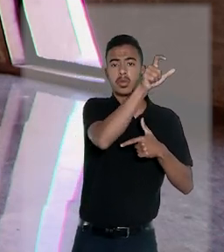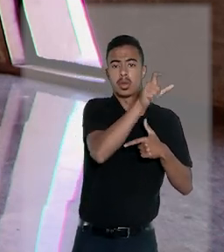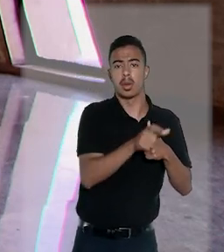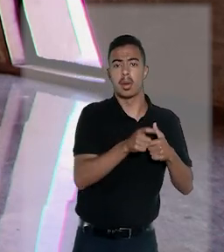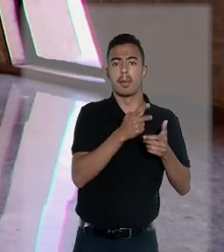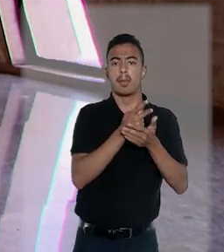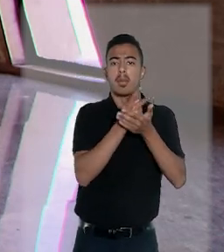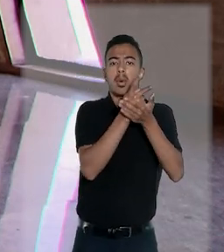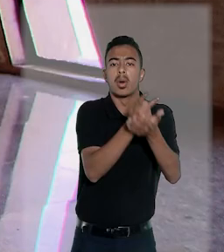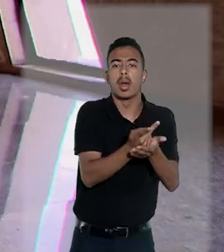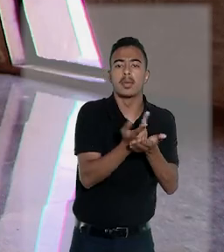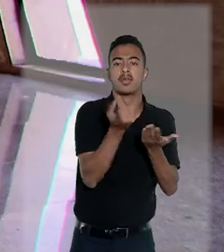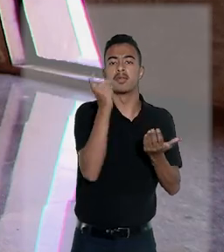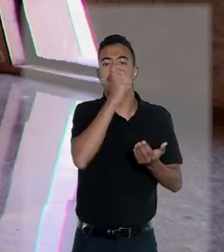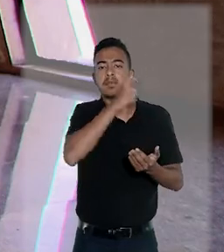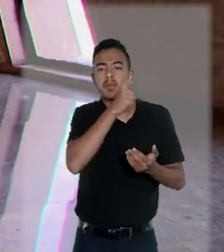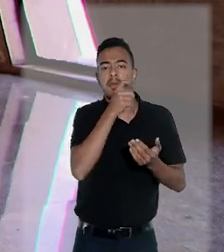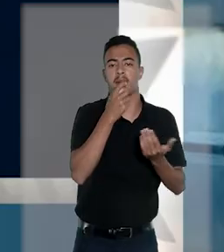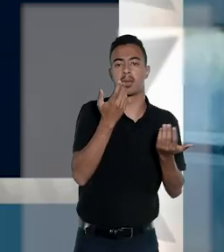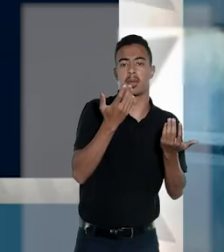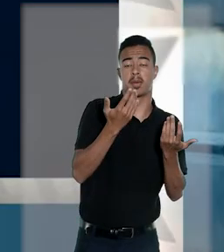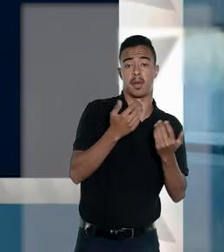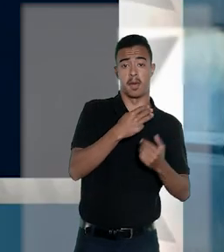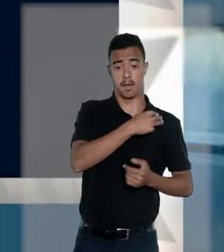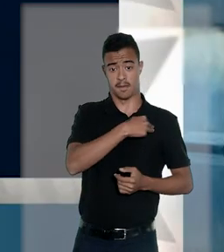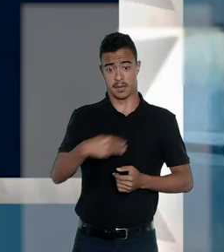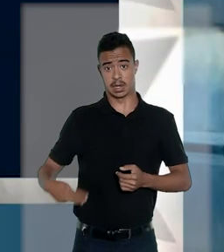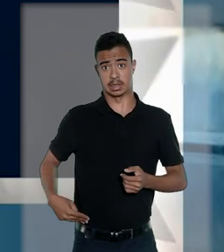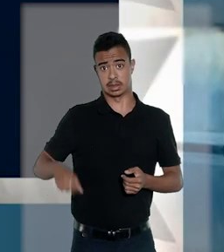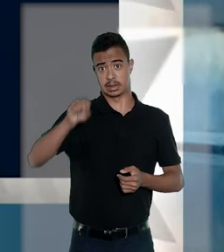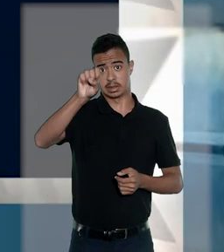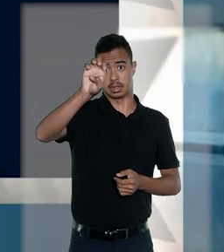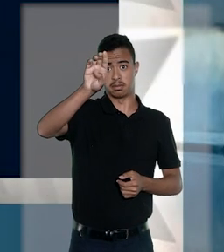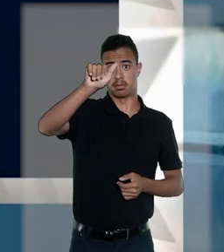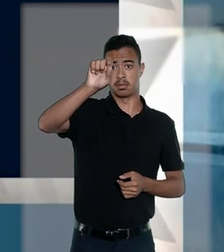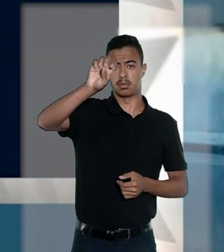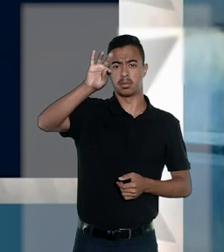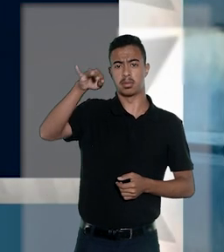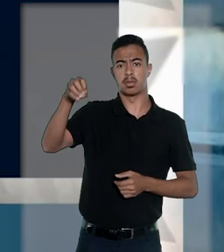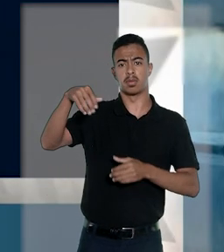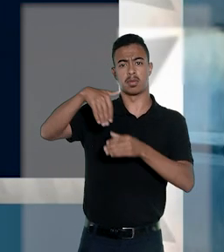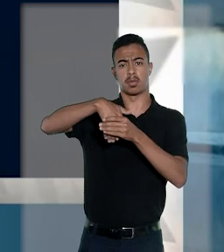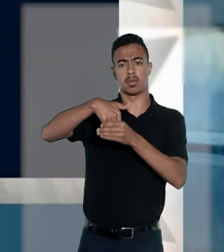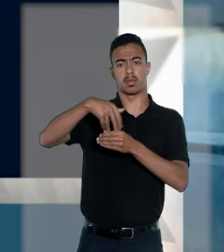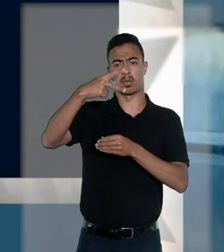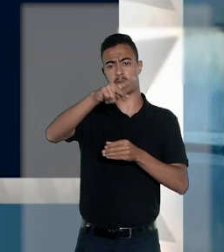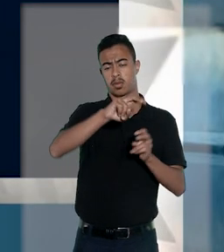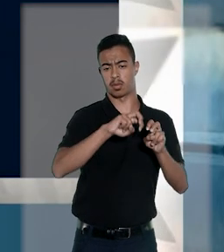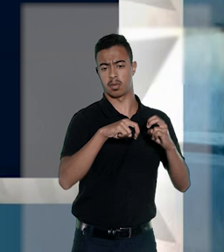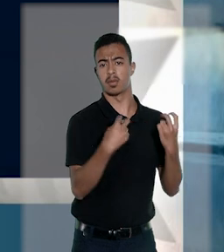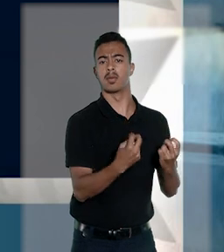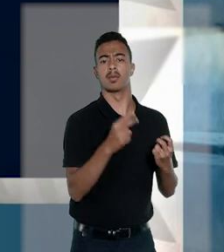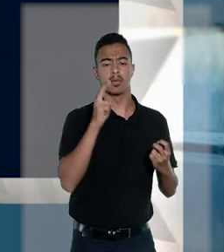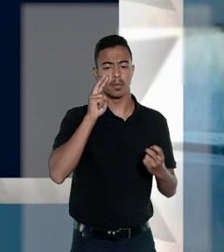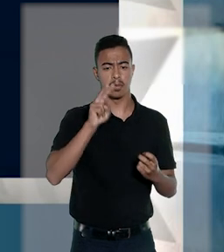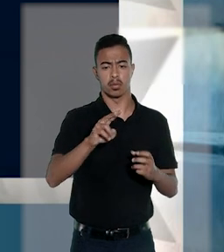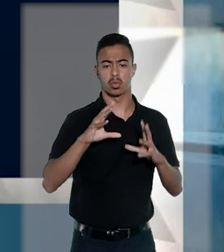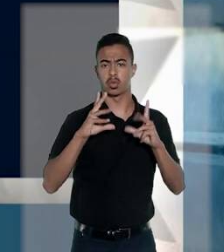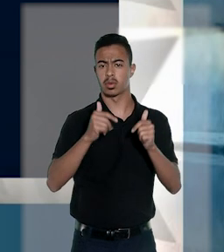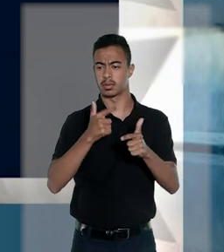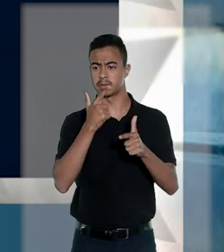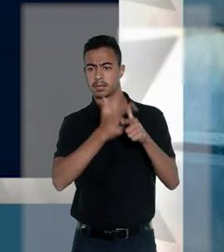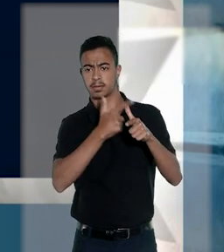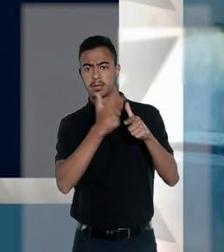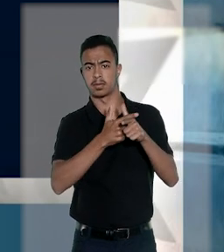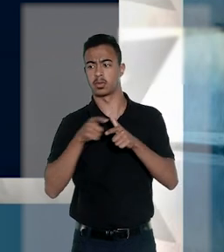perdigueiro e procurador de estimação. O ministro Sebastião Reis Júnior, cujo voto prevaleceu no colegiado, observou